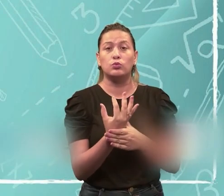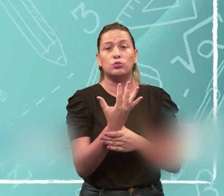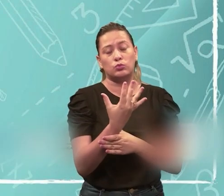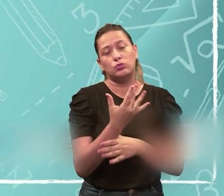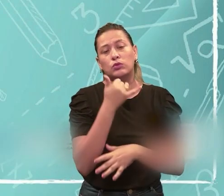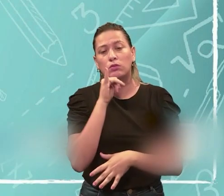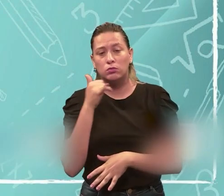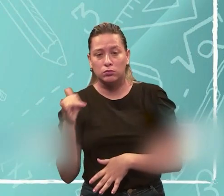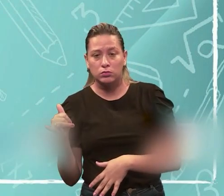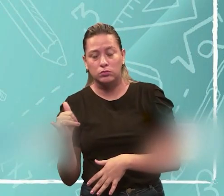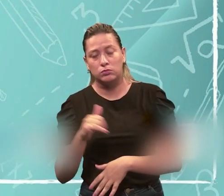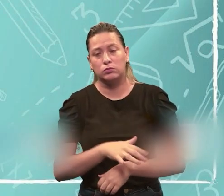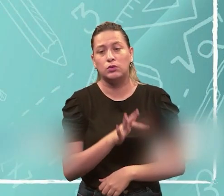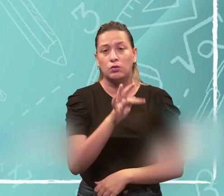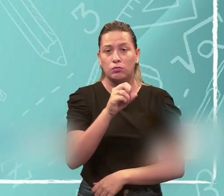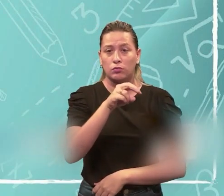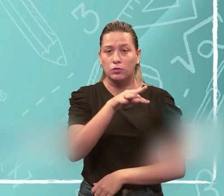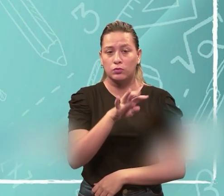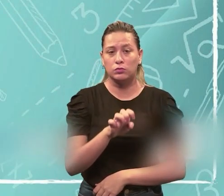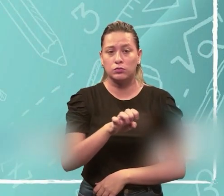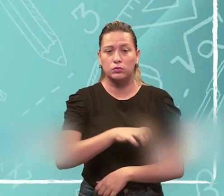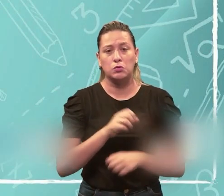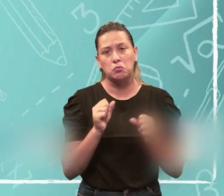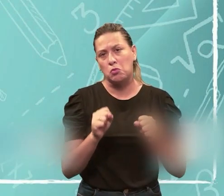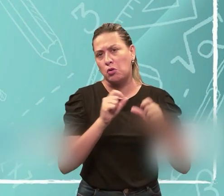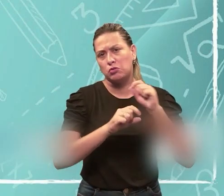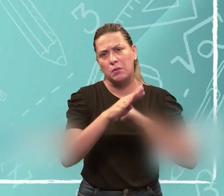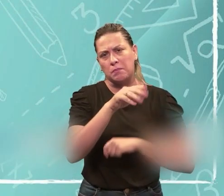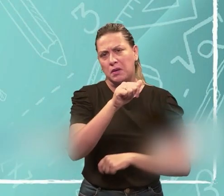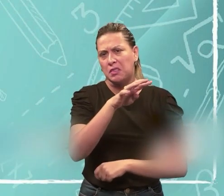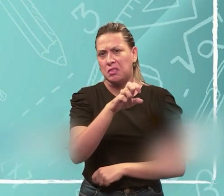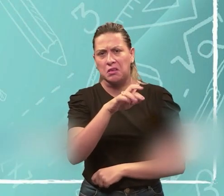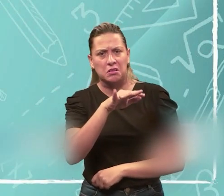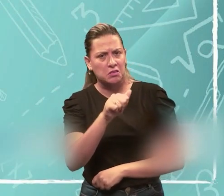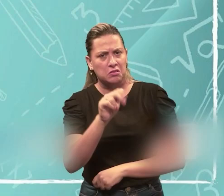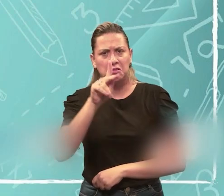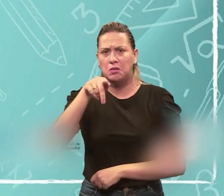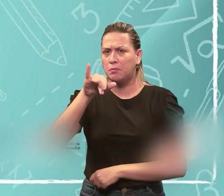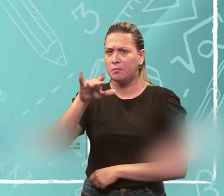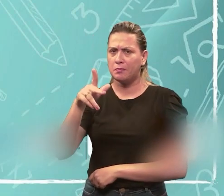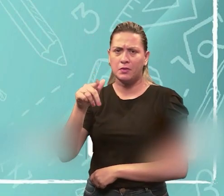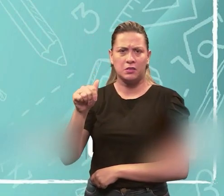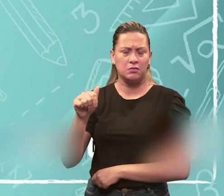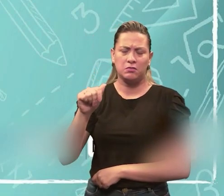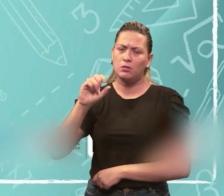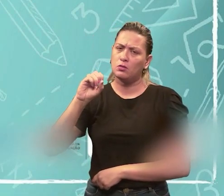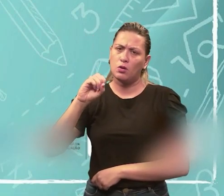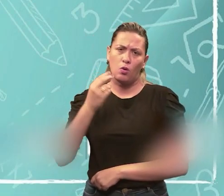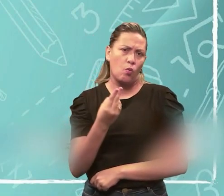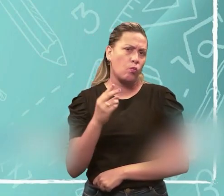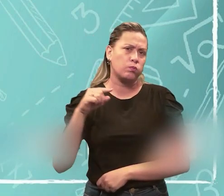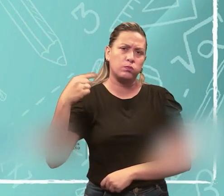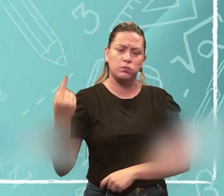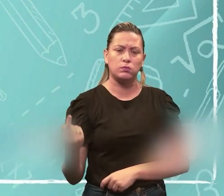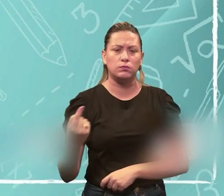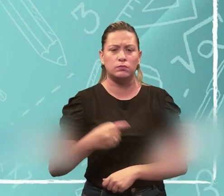de energia, geralmente uma fonte, uma fonte, pode ser uma bateria, uma pilha, qualquer outro, né,